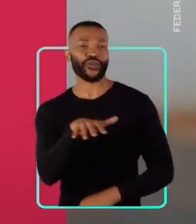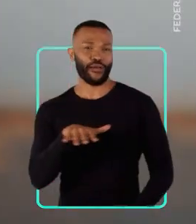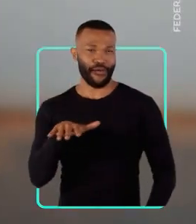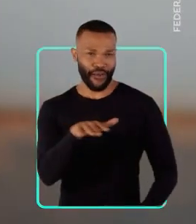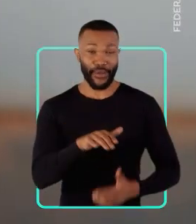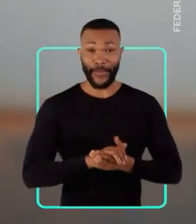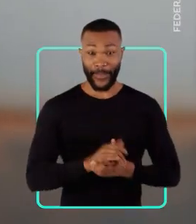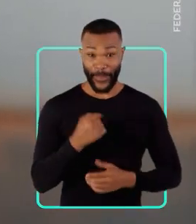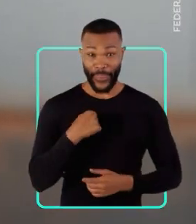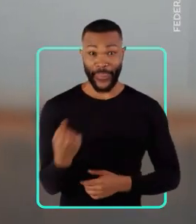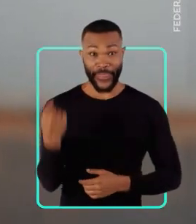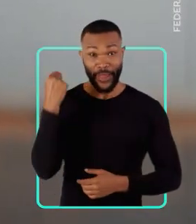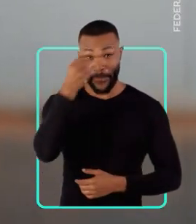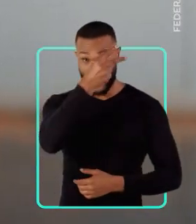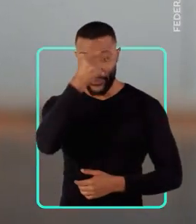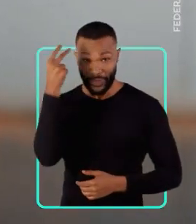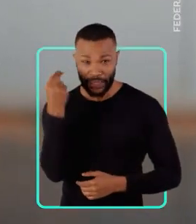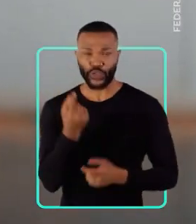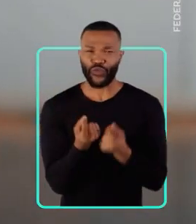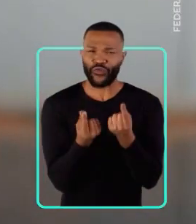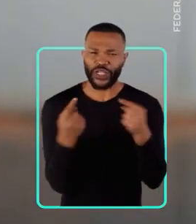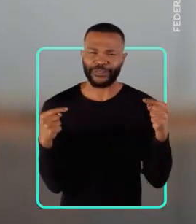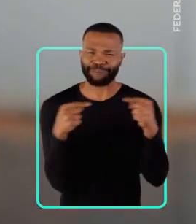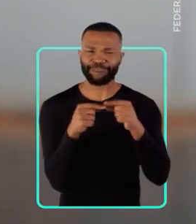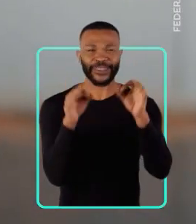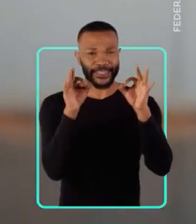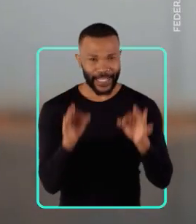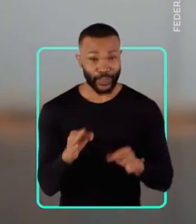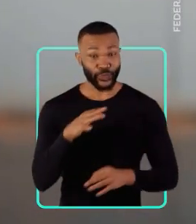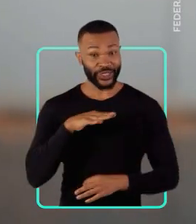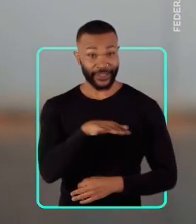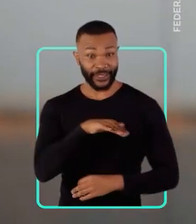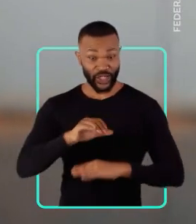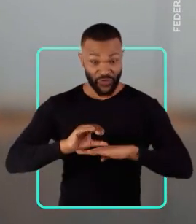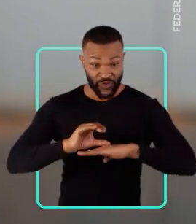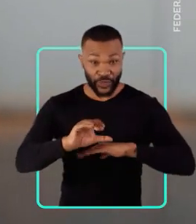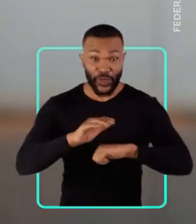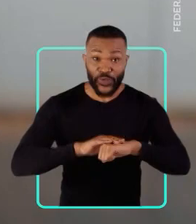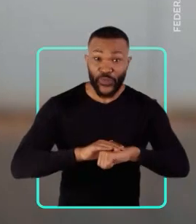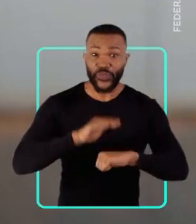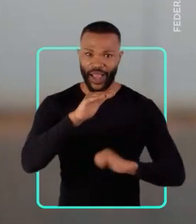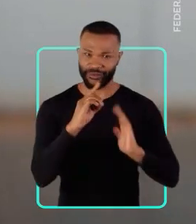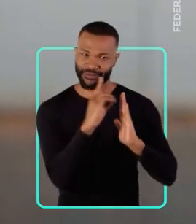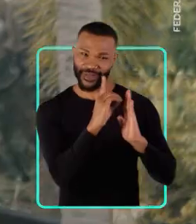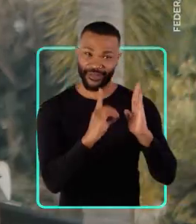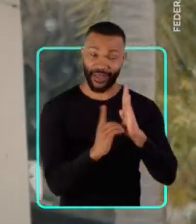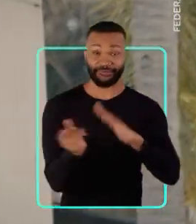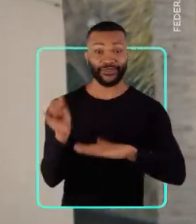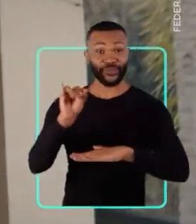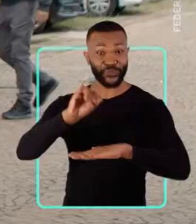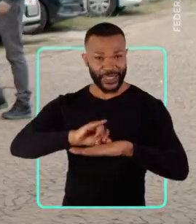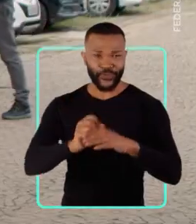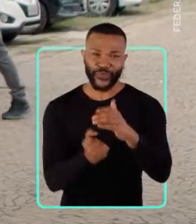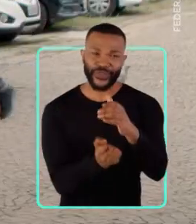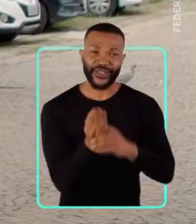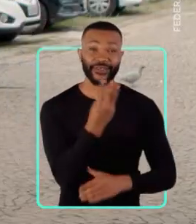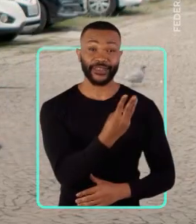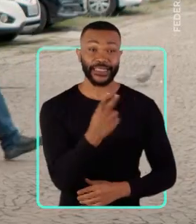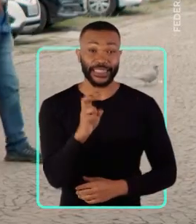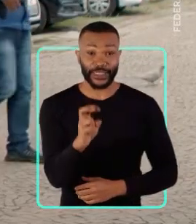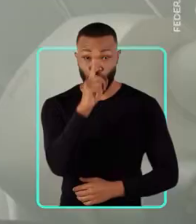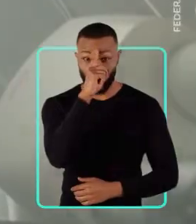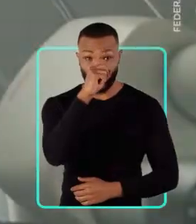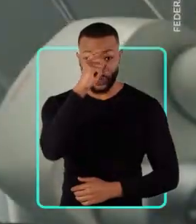Quando eu fui prefeito, recuperei as finanças da cidade e garanti o maior investimento das últimas décadas na capital. Criei 35